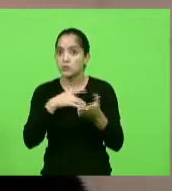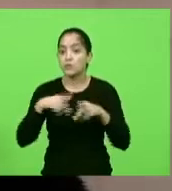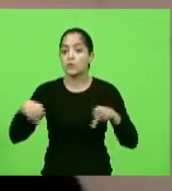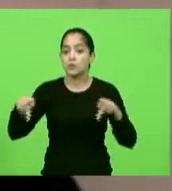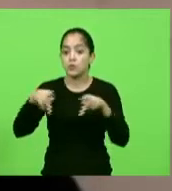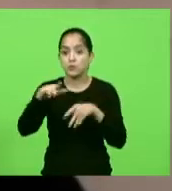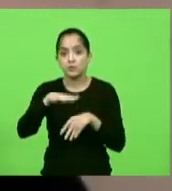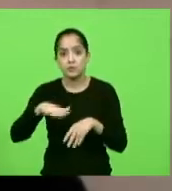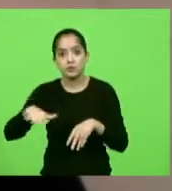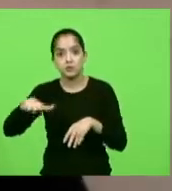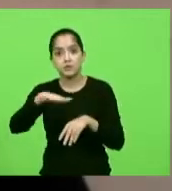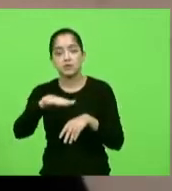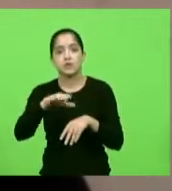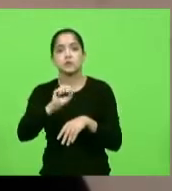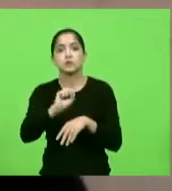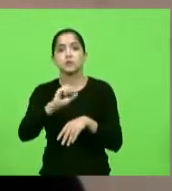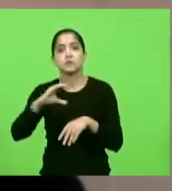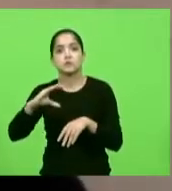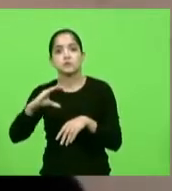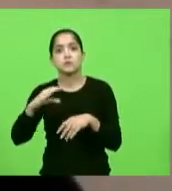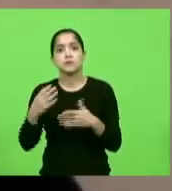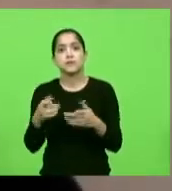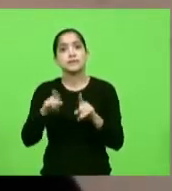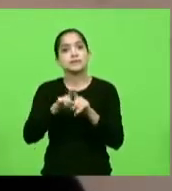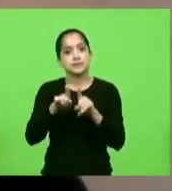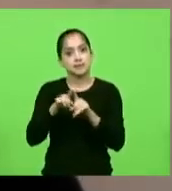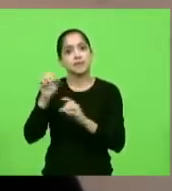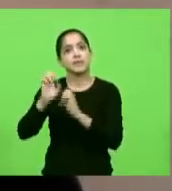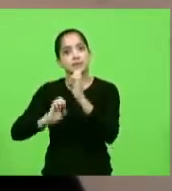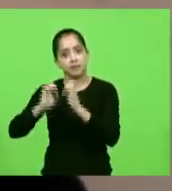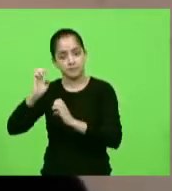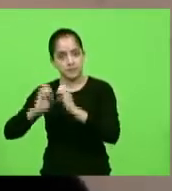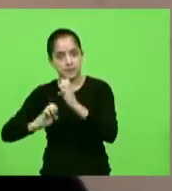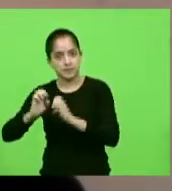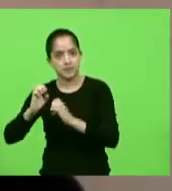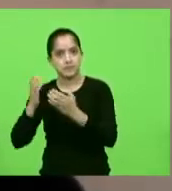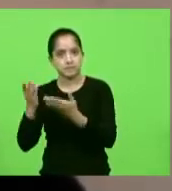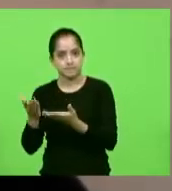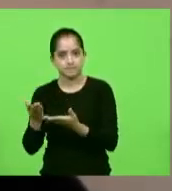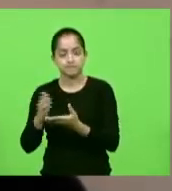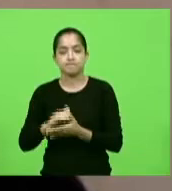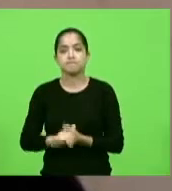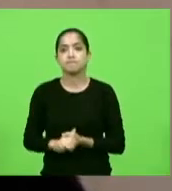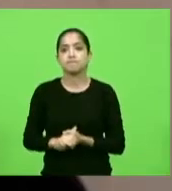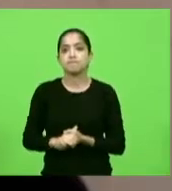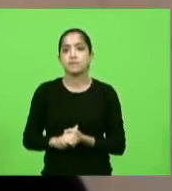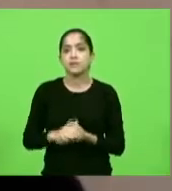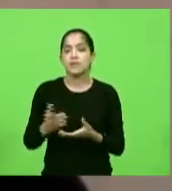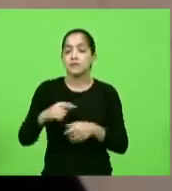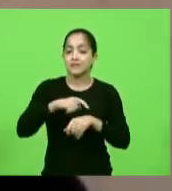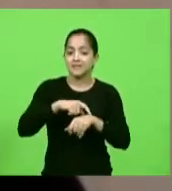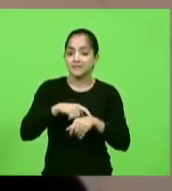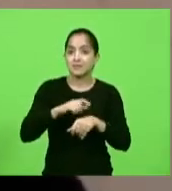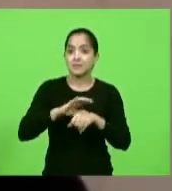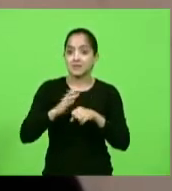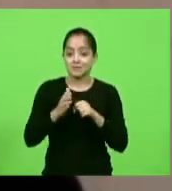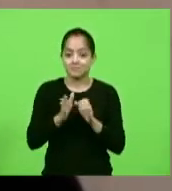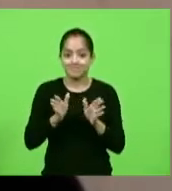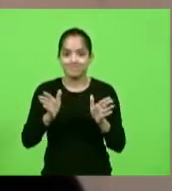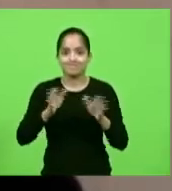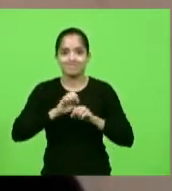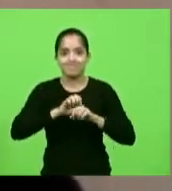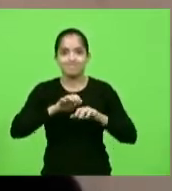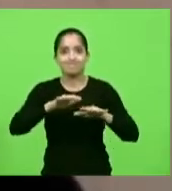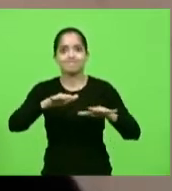Procuradoria Geral do Estado e também da OZZ. Nós vivemos um momento de pandemia, mas não só por